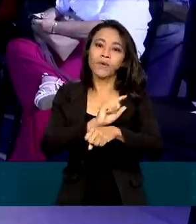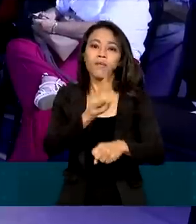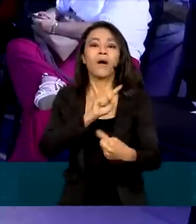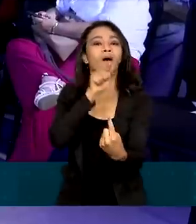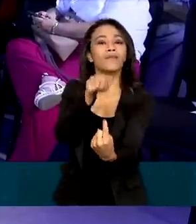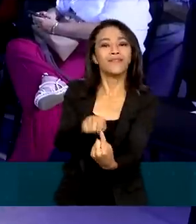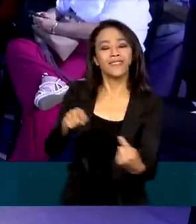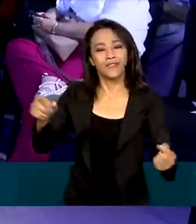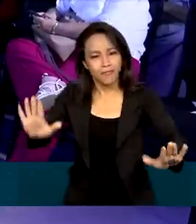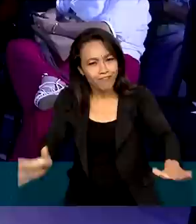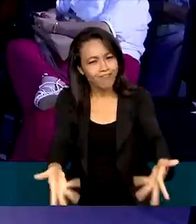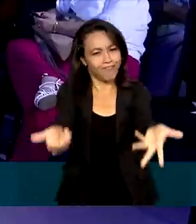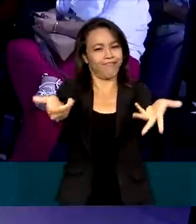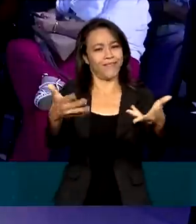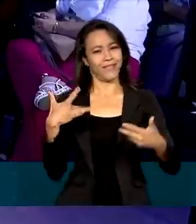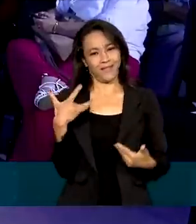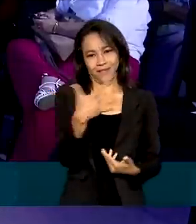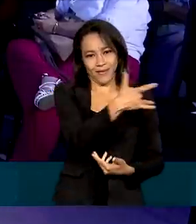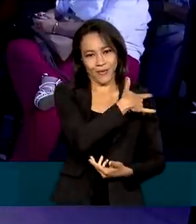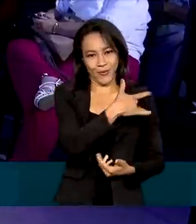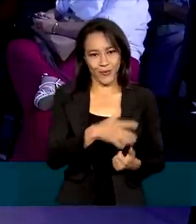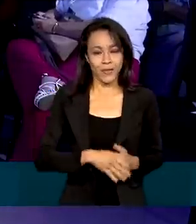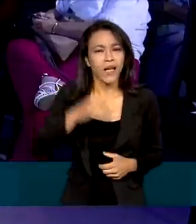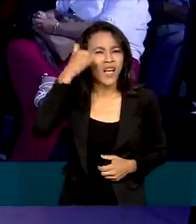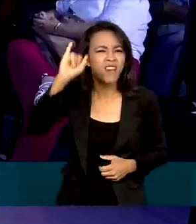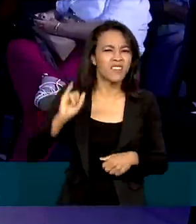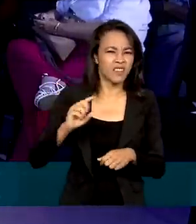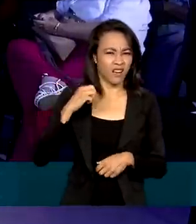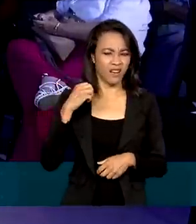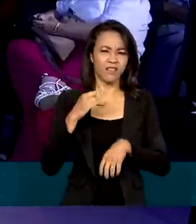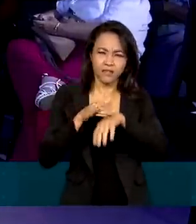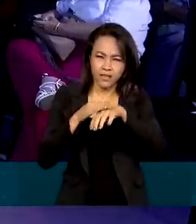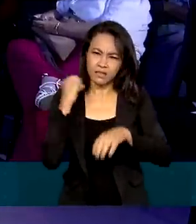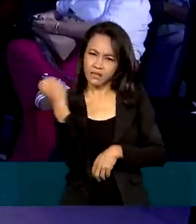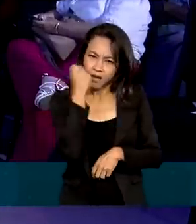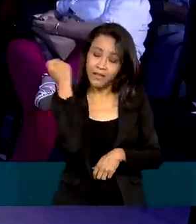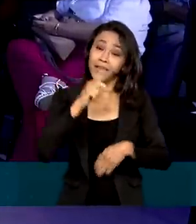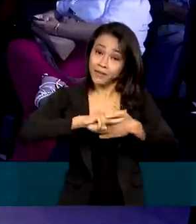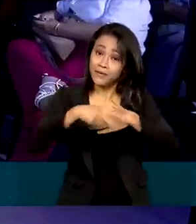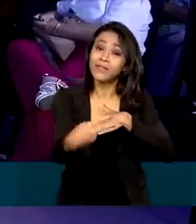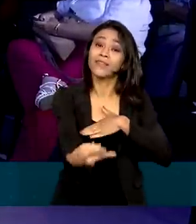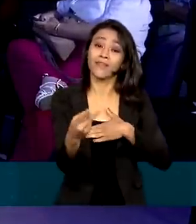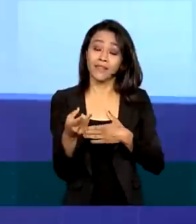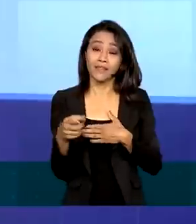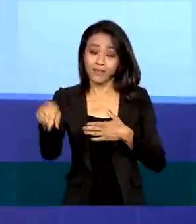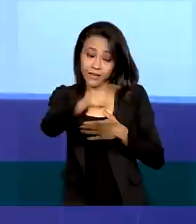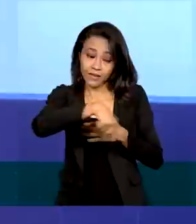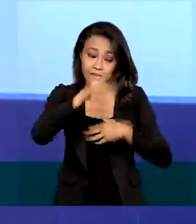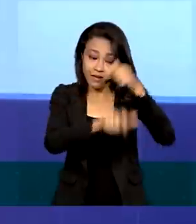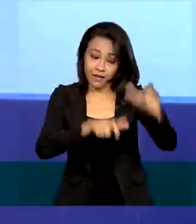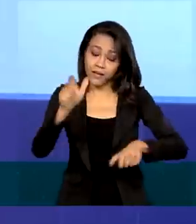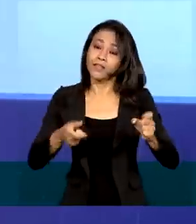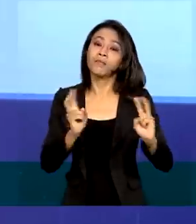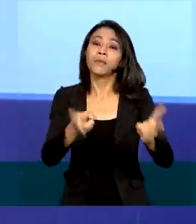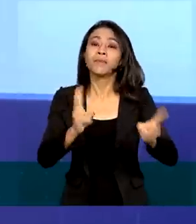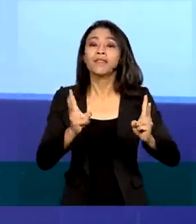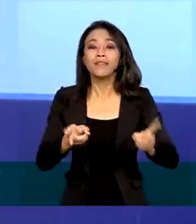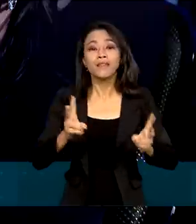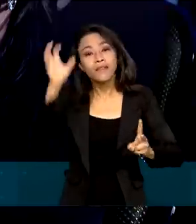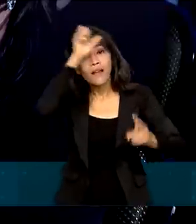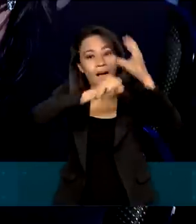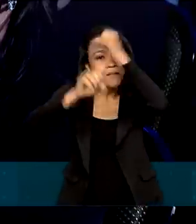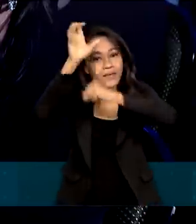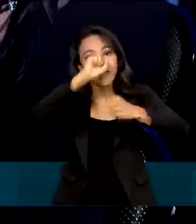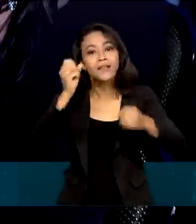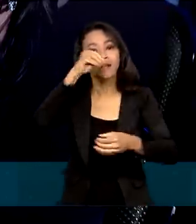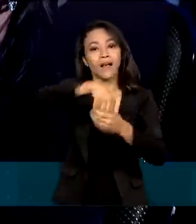da saúde, a prevenção de agravos de doenças e o impacto dessas condições na permanência e na aprendizagem dos nossos estudantes.